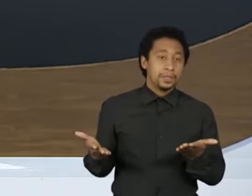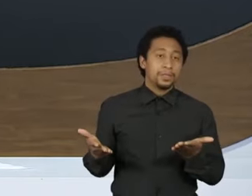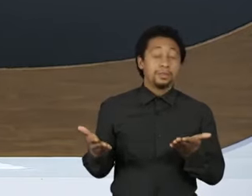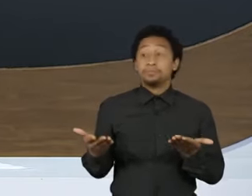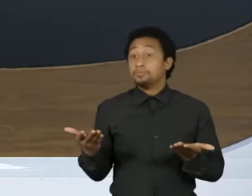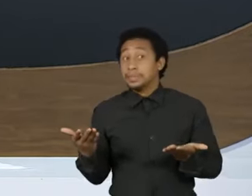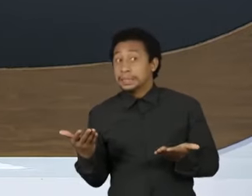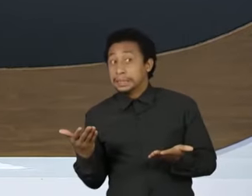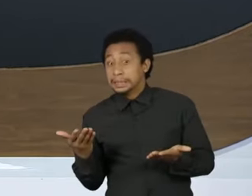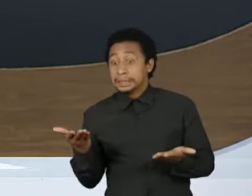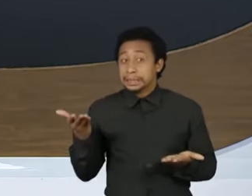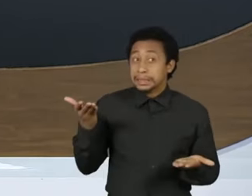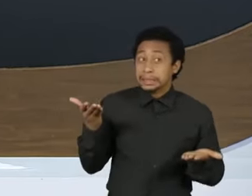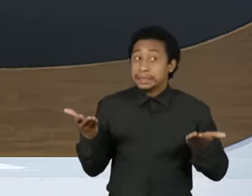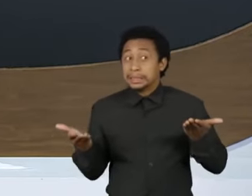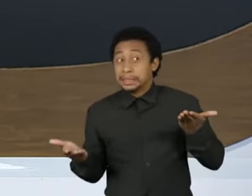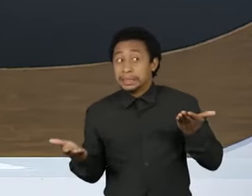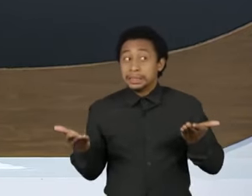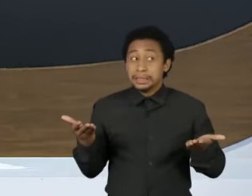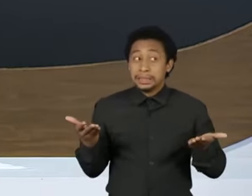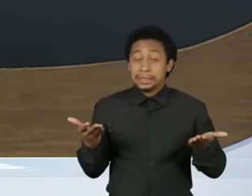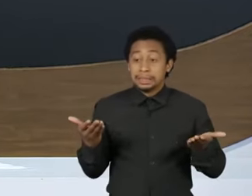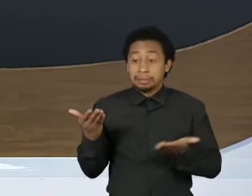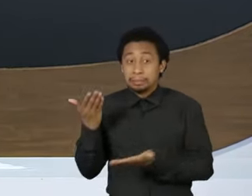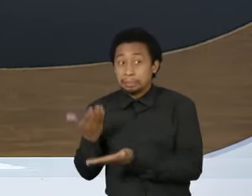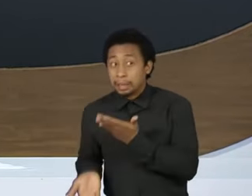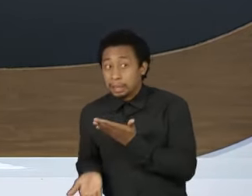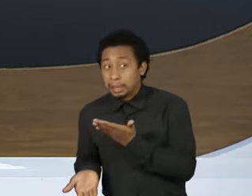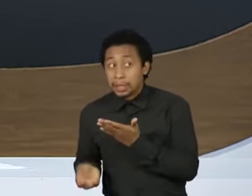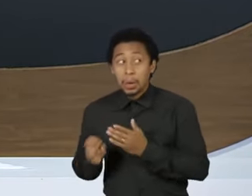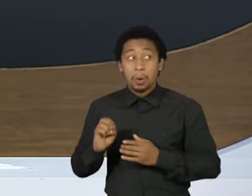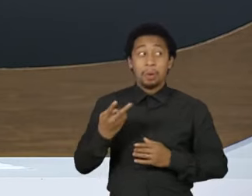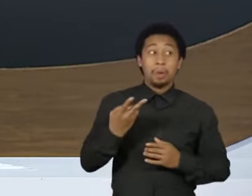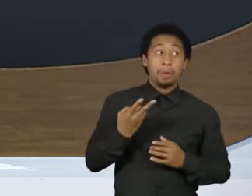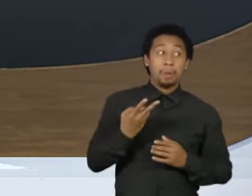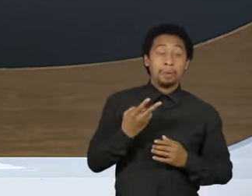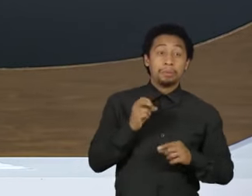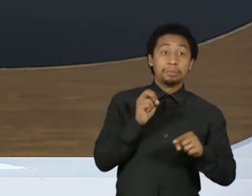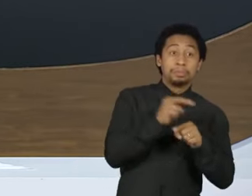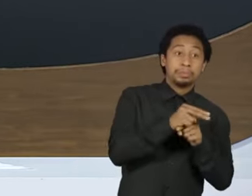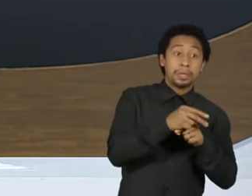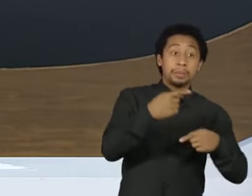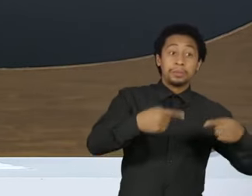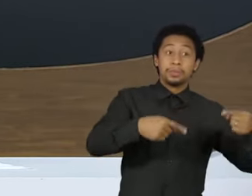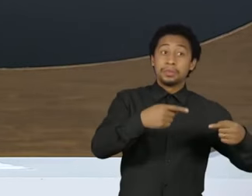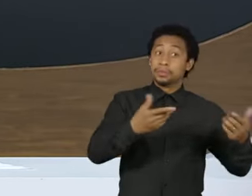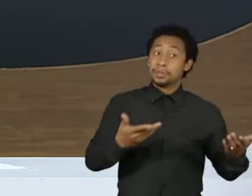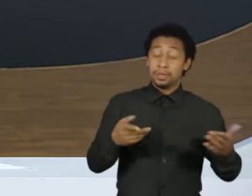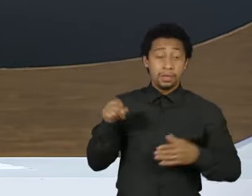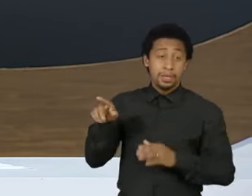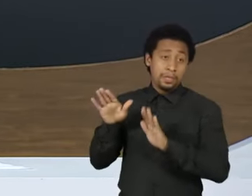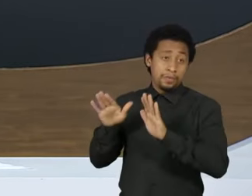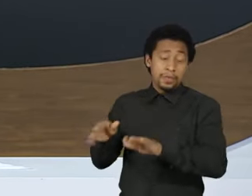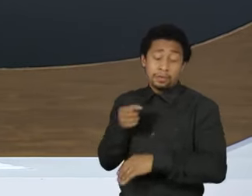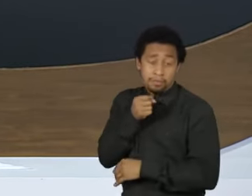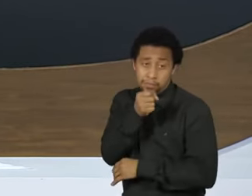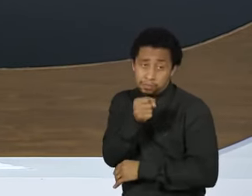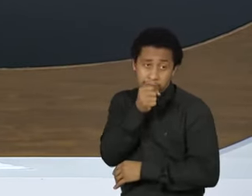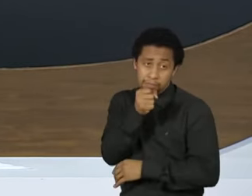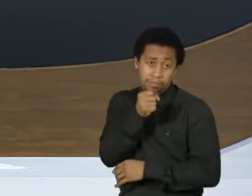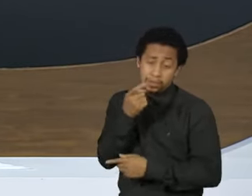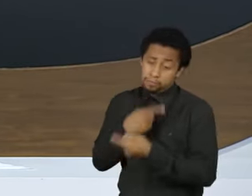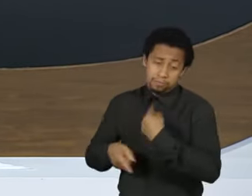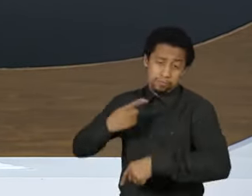se tem a perder, ele fica na posição confortável de um apresentador bem-sucedido que ele é. Isso não